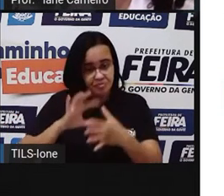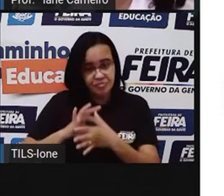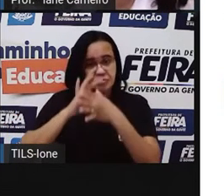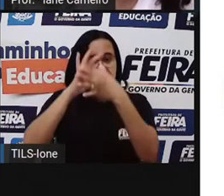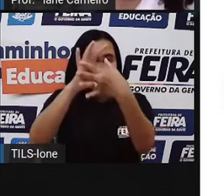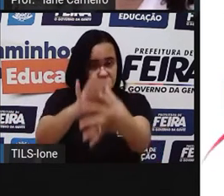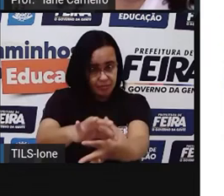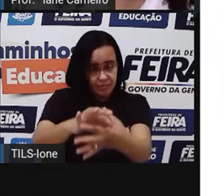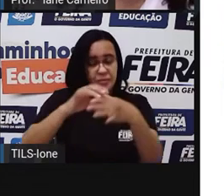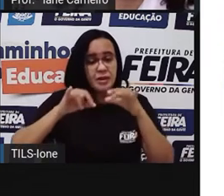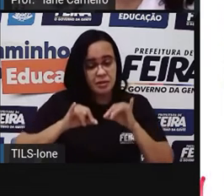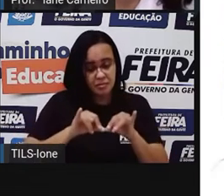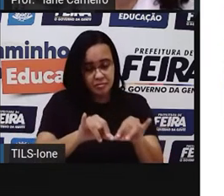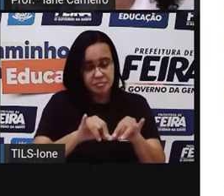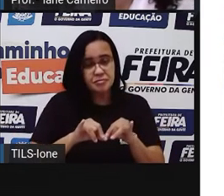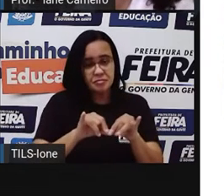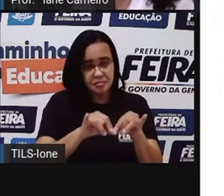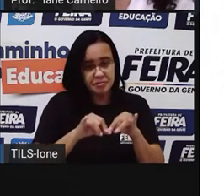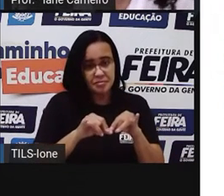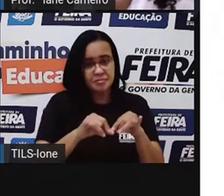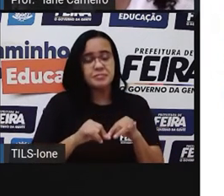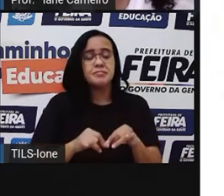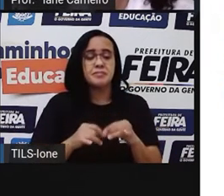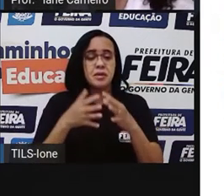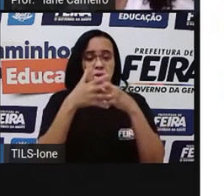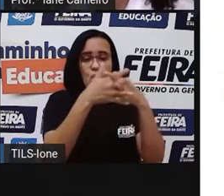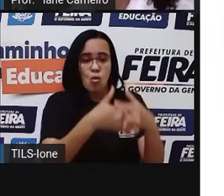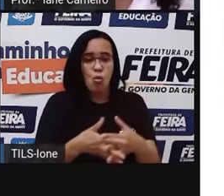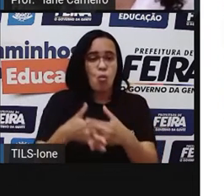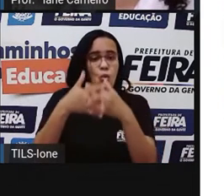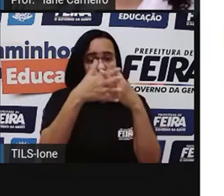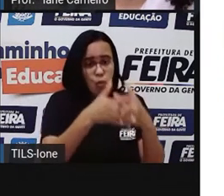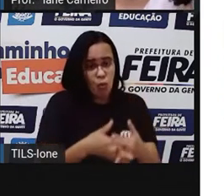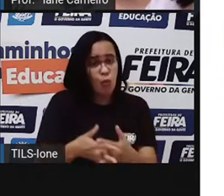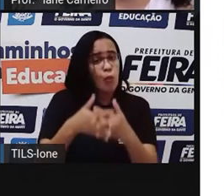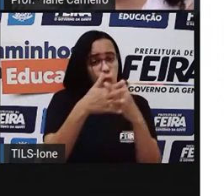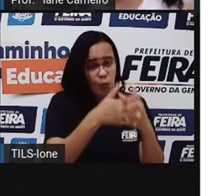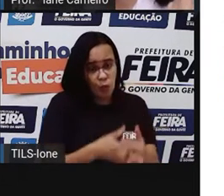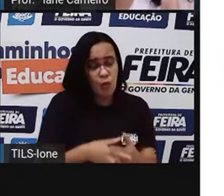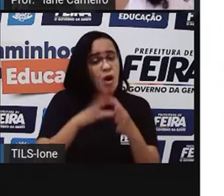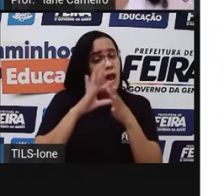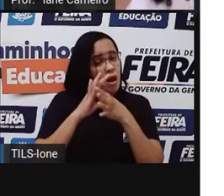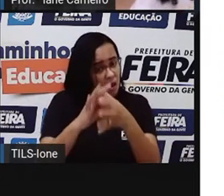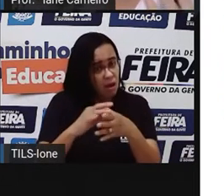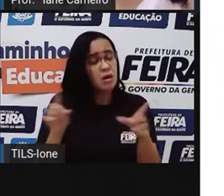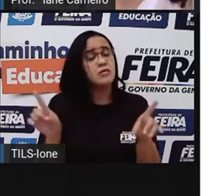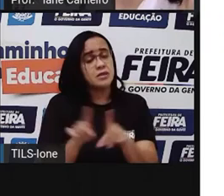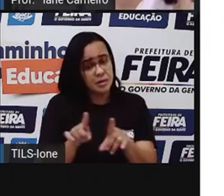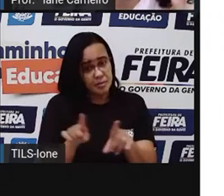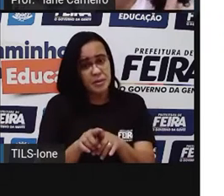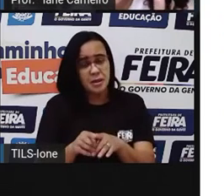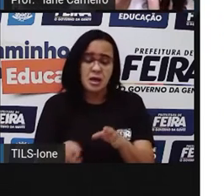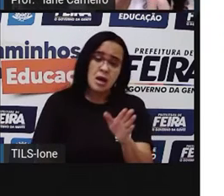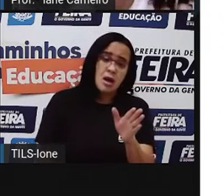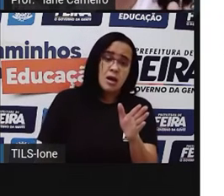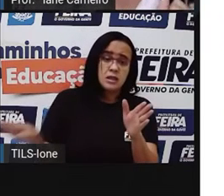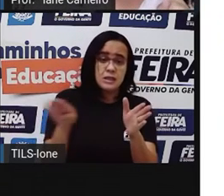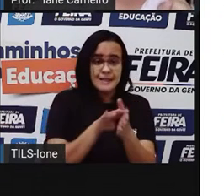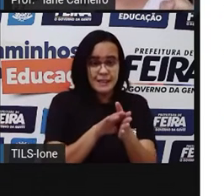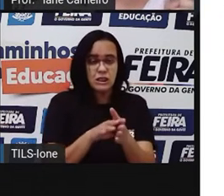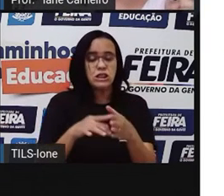supermercado. E é transportado com os caminhões, né? Até chegar no mercado e a gente comprar